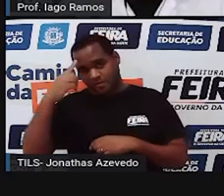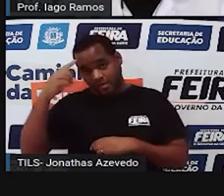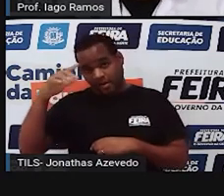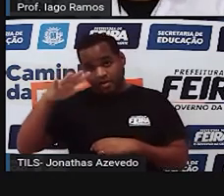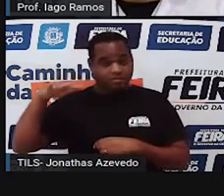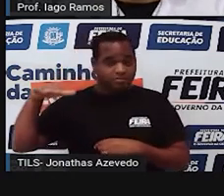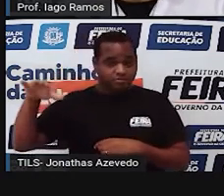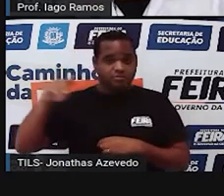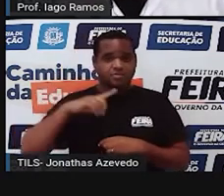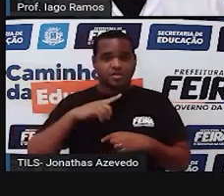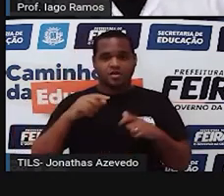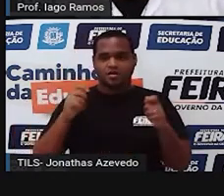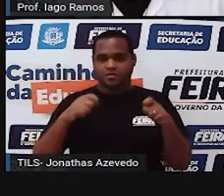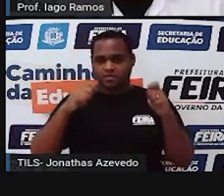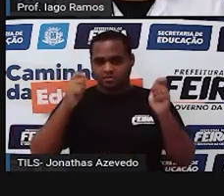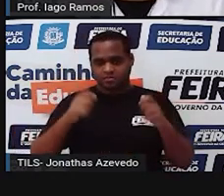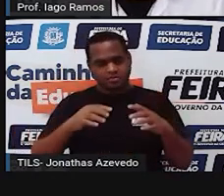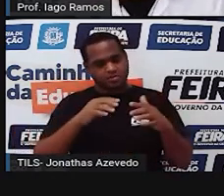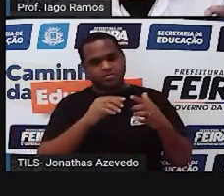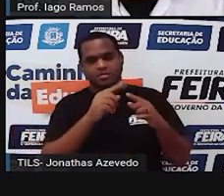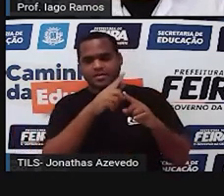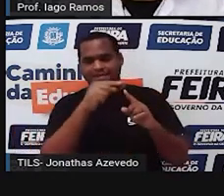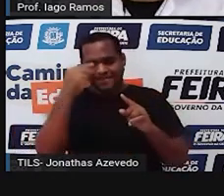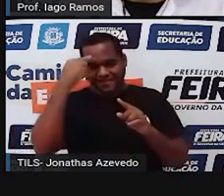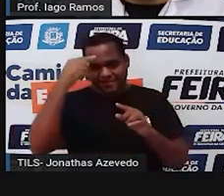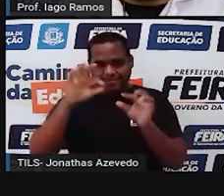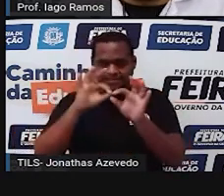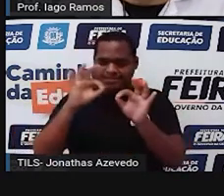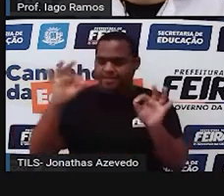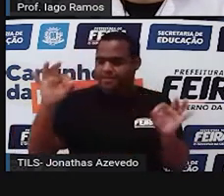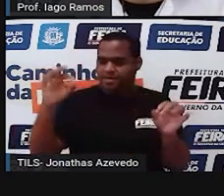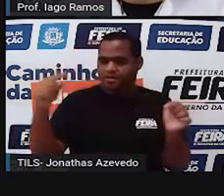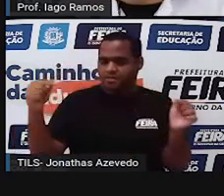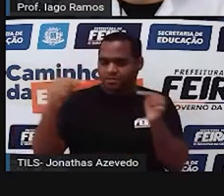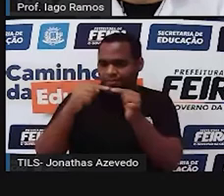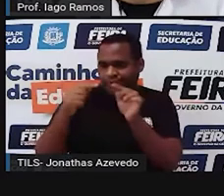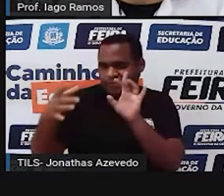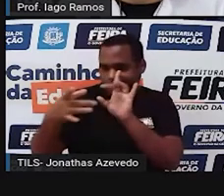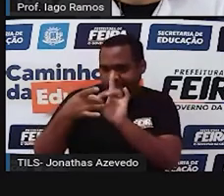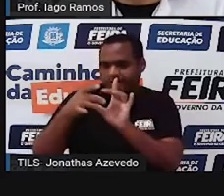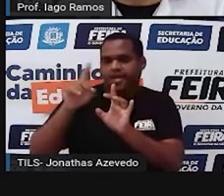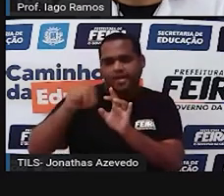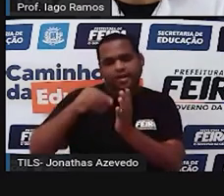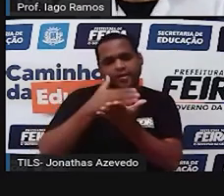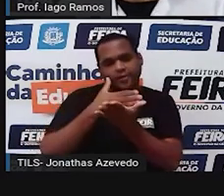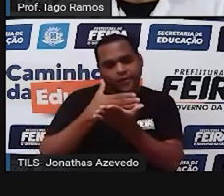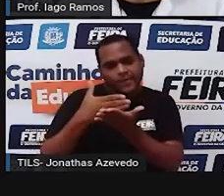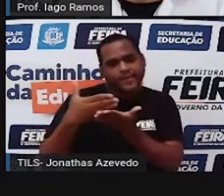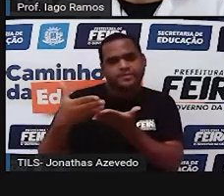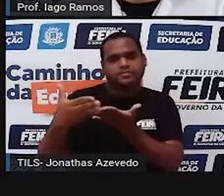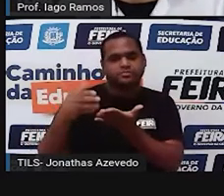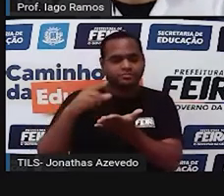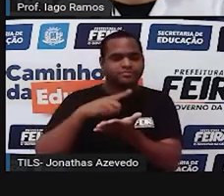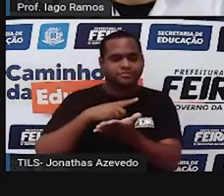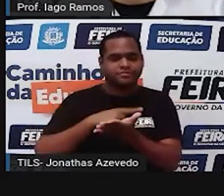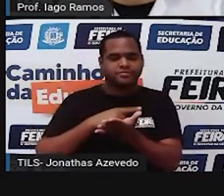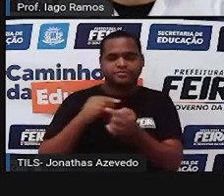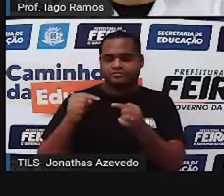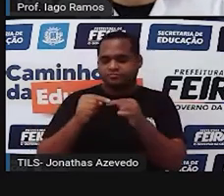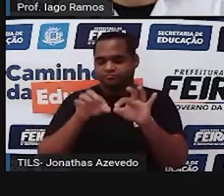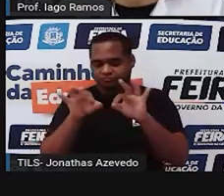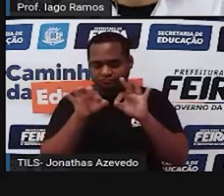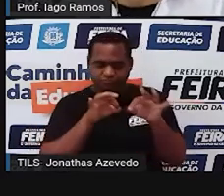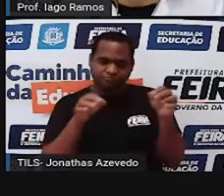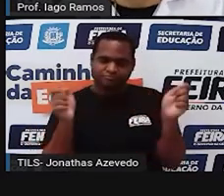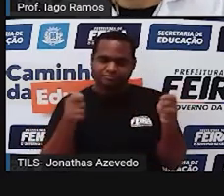Região formada pelo encontro de duas semirretas no mesmo ponto de origem, que foi a construção que